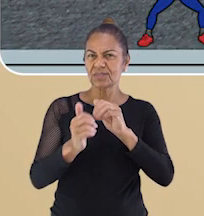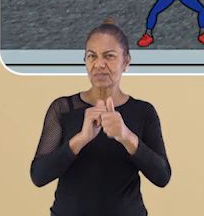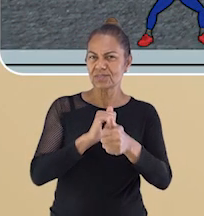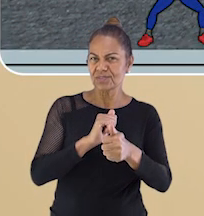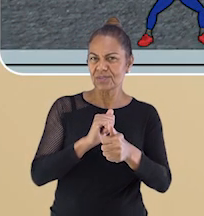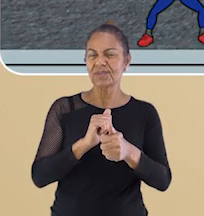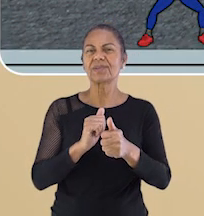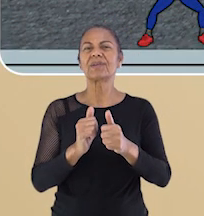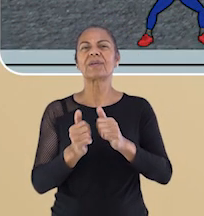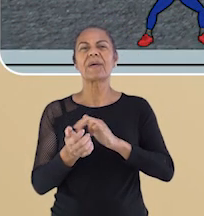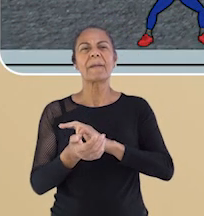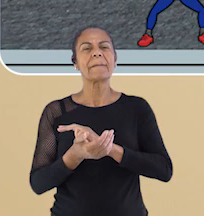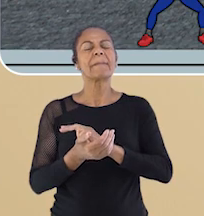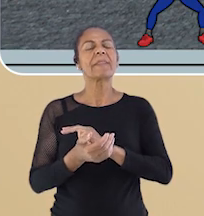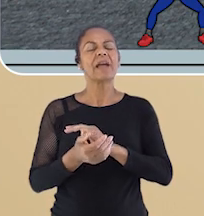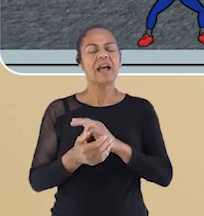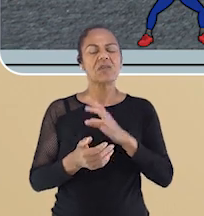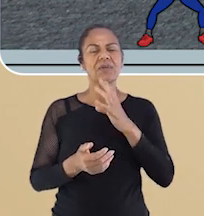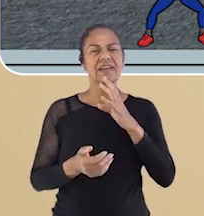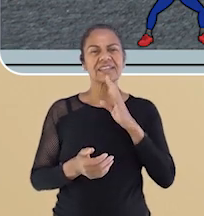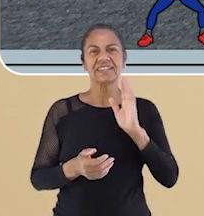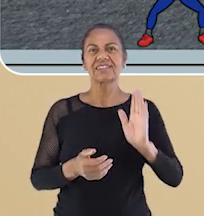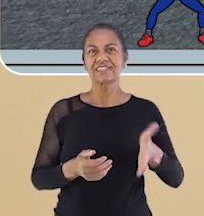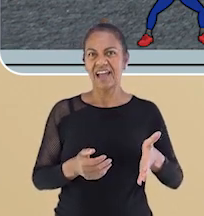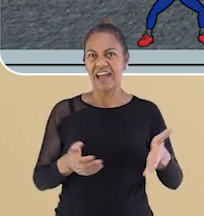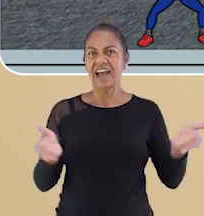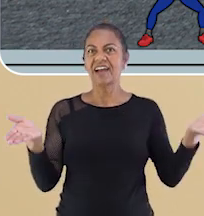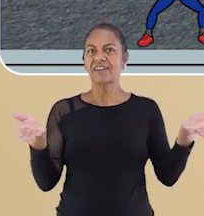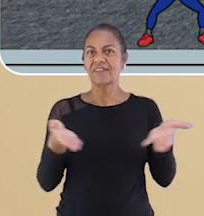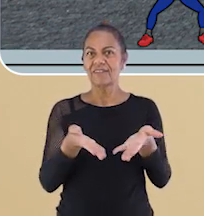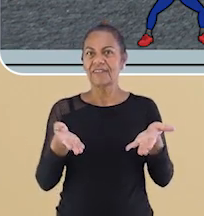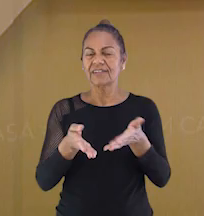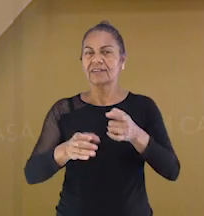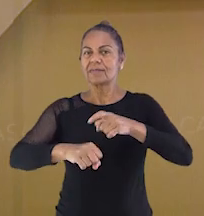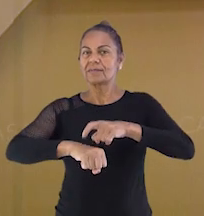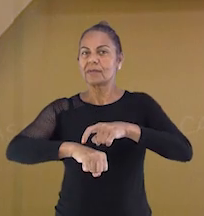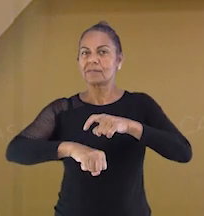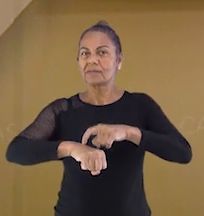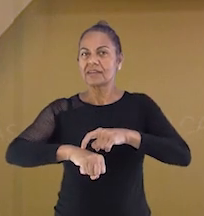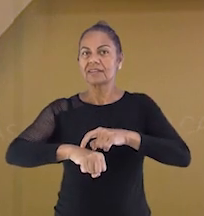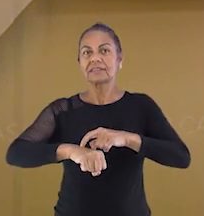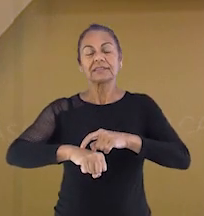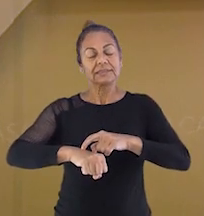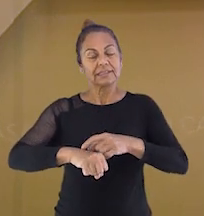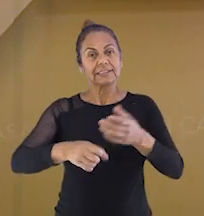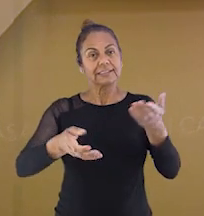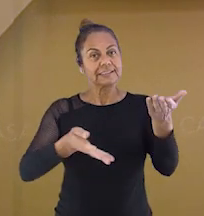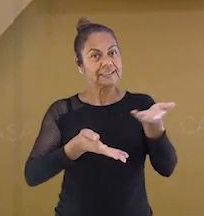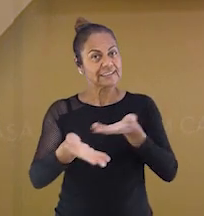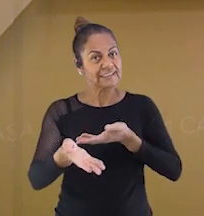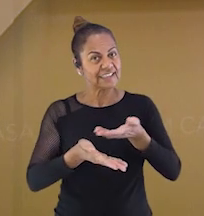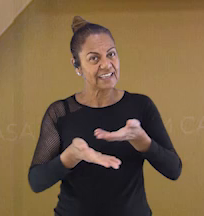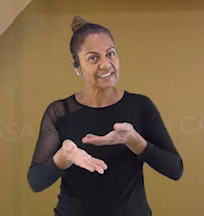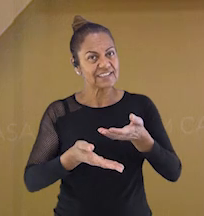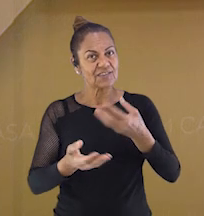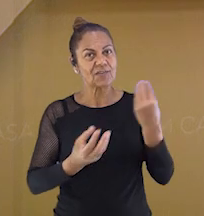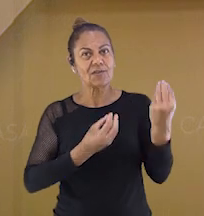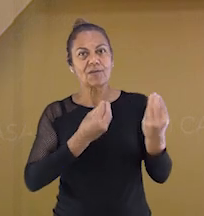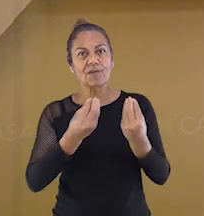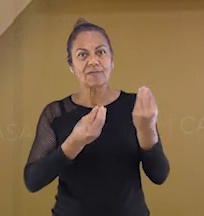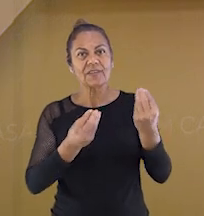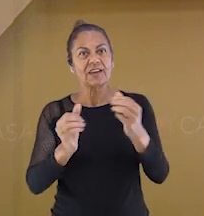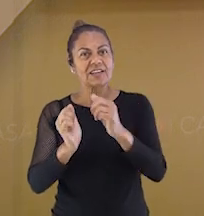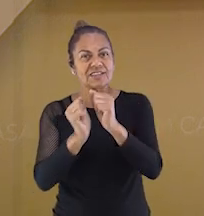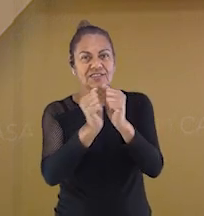sobre esses jogos, chegou o nosso momento de interação. Vamos juntos jogar o jogo da velha.